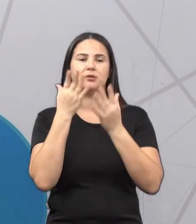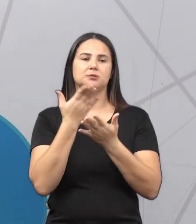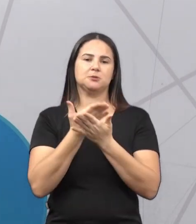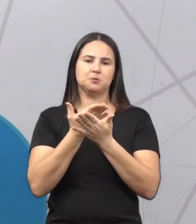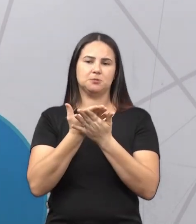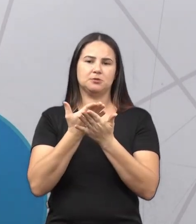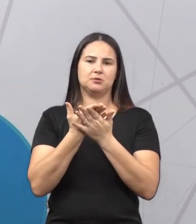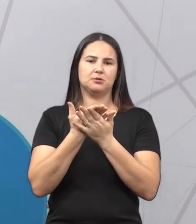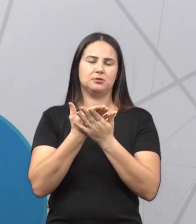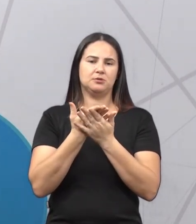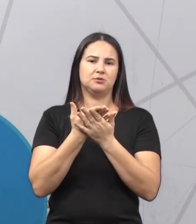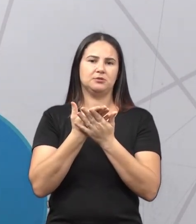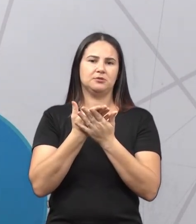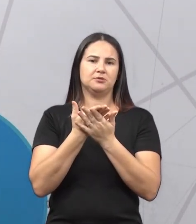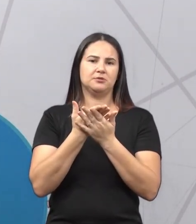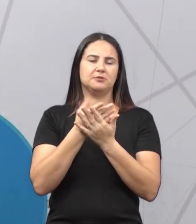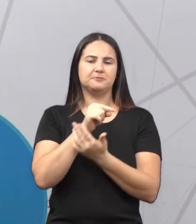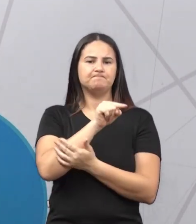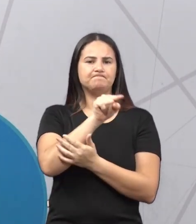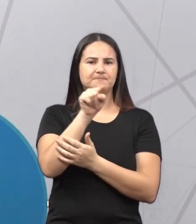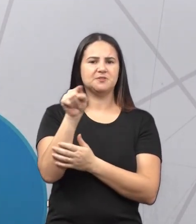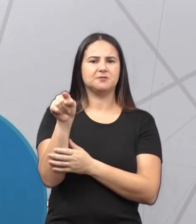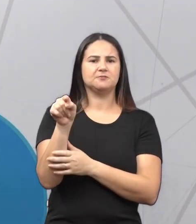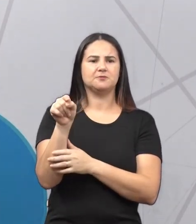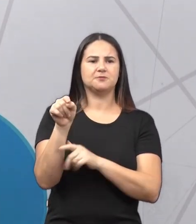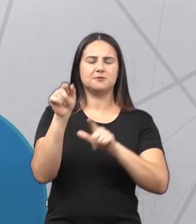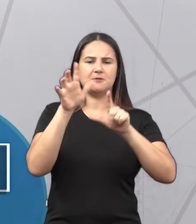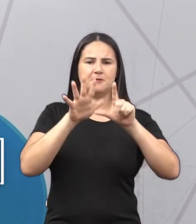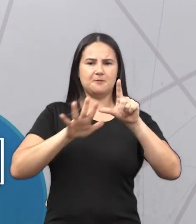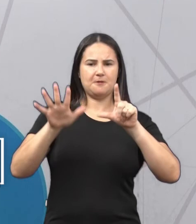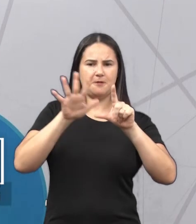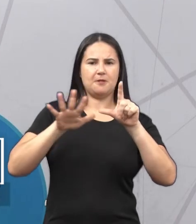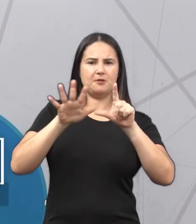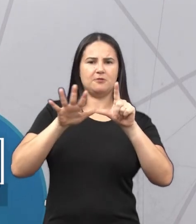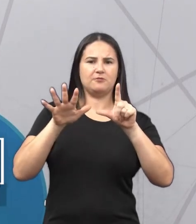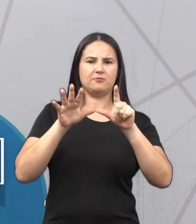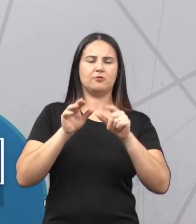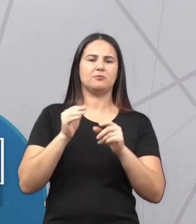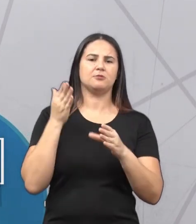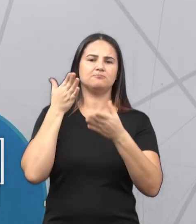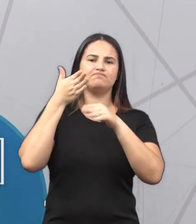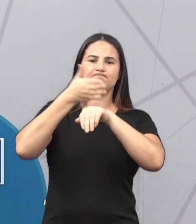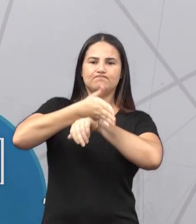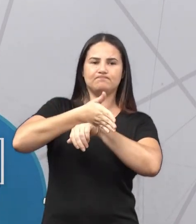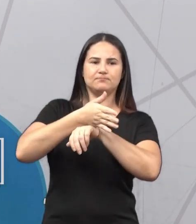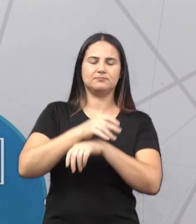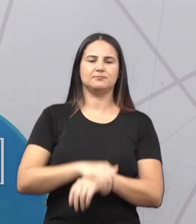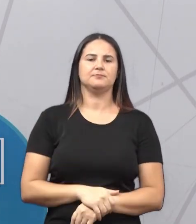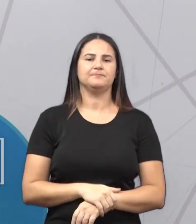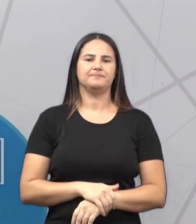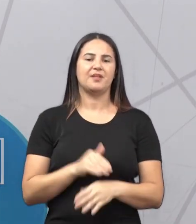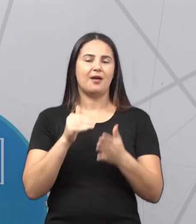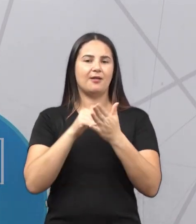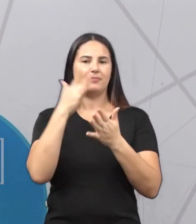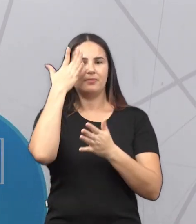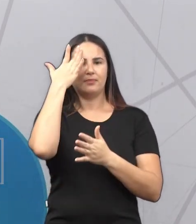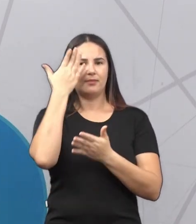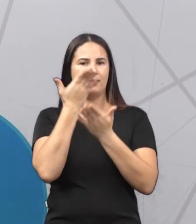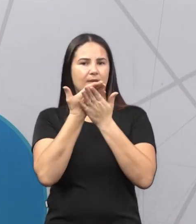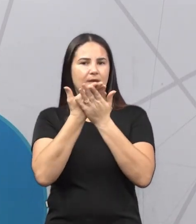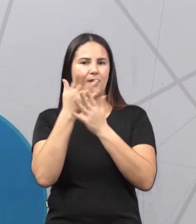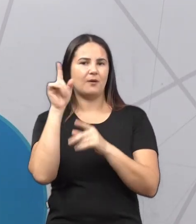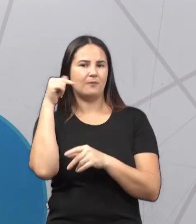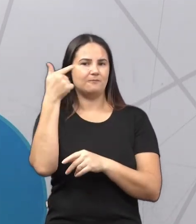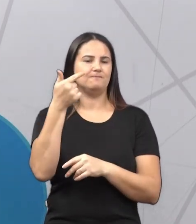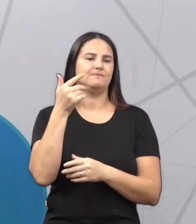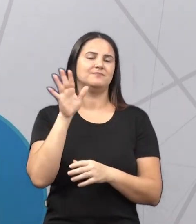Que vocês acessem a plataforma Eduque e te espero na próxima aula. Obrigada e agradeço,